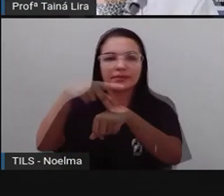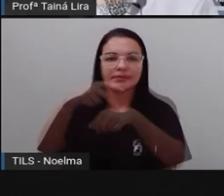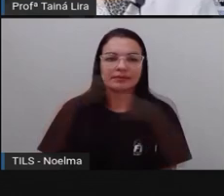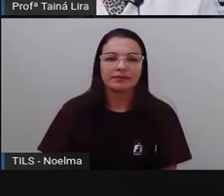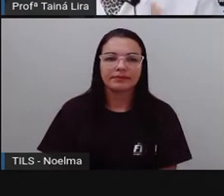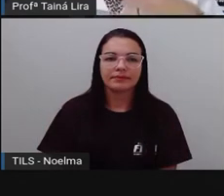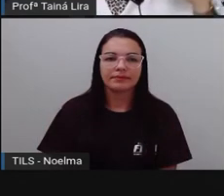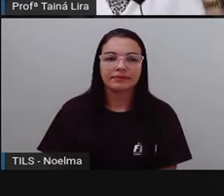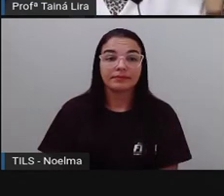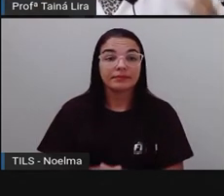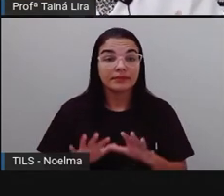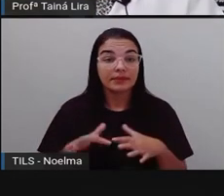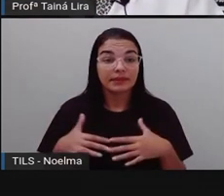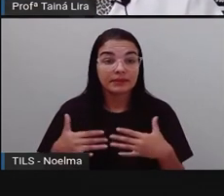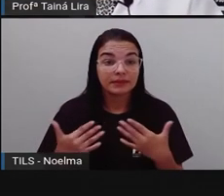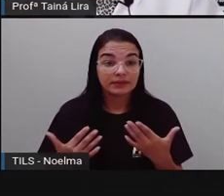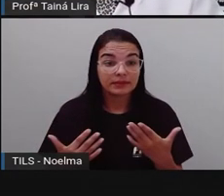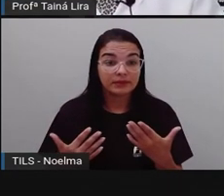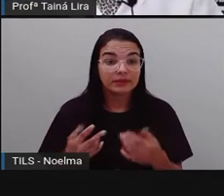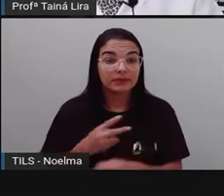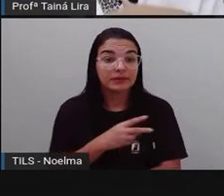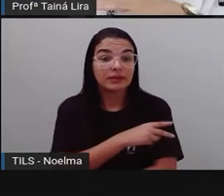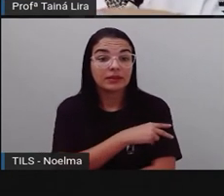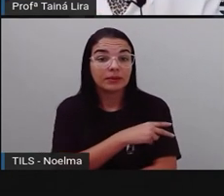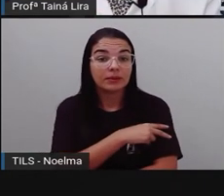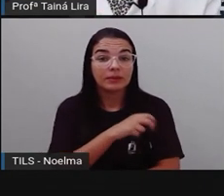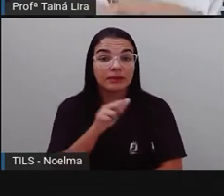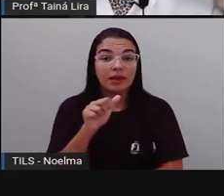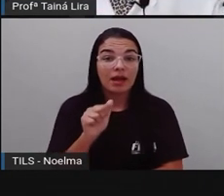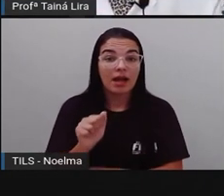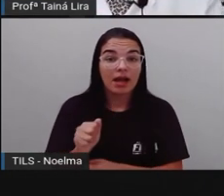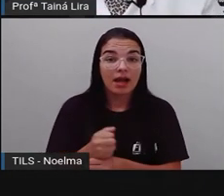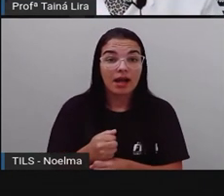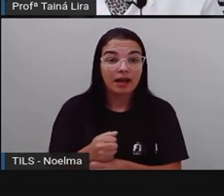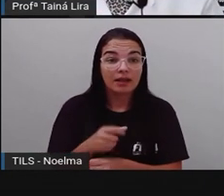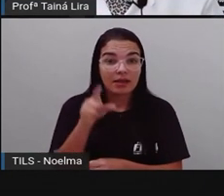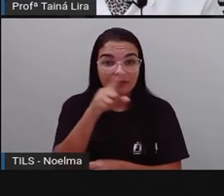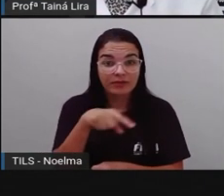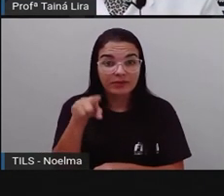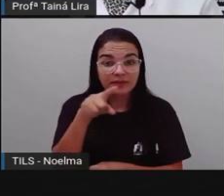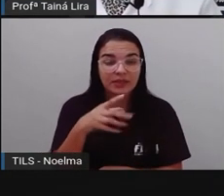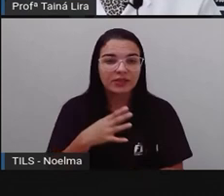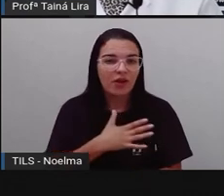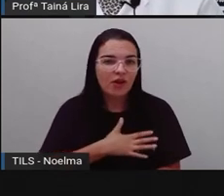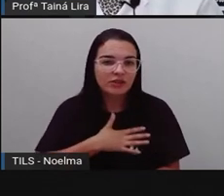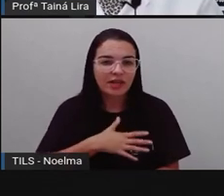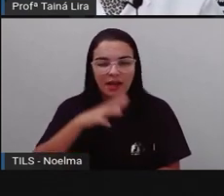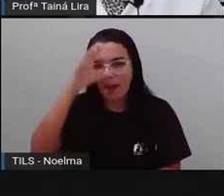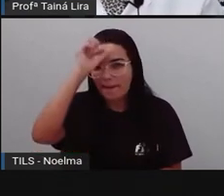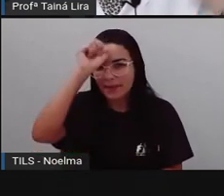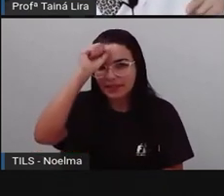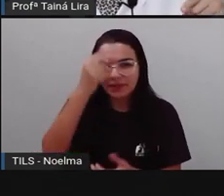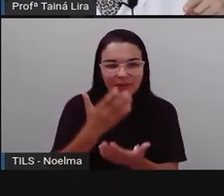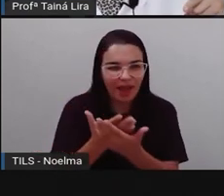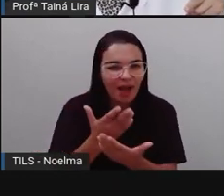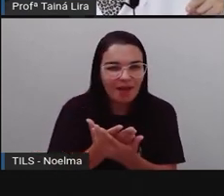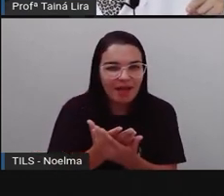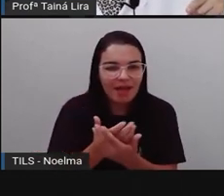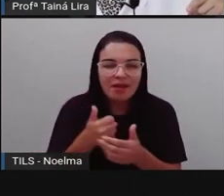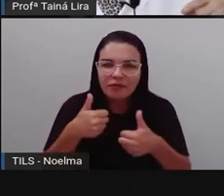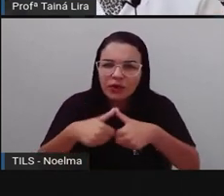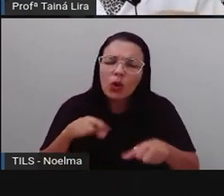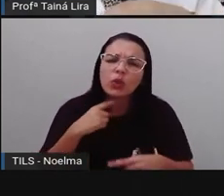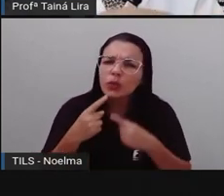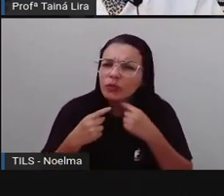tá? Então, segundo ano, vocês gostaram do que aprenderam na aula de hoje? Ficou alguma dúvida